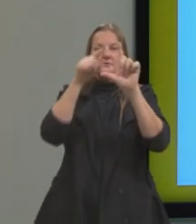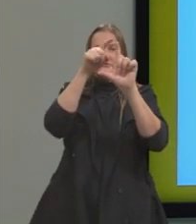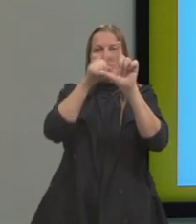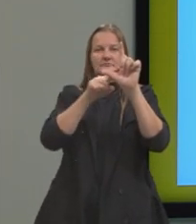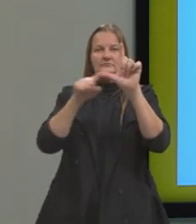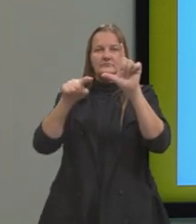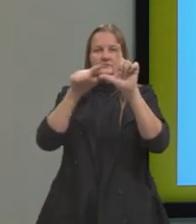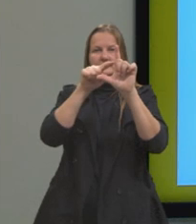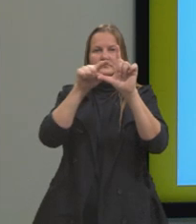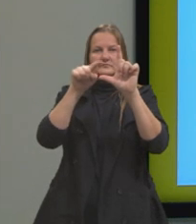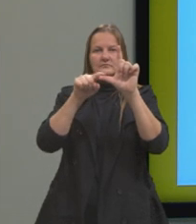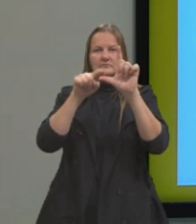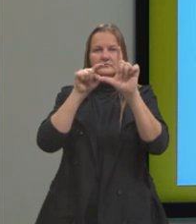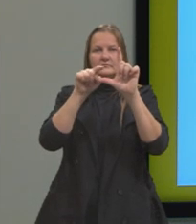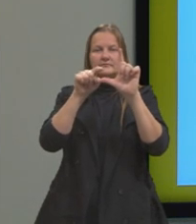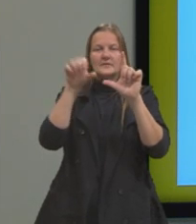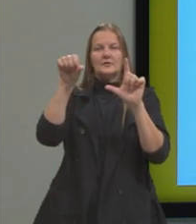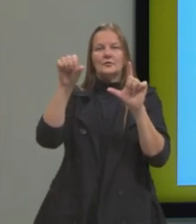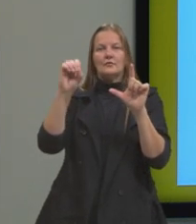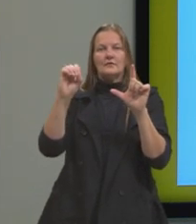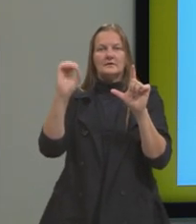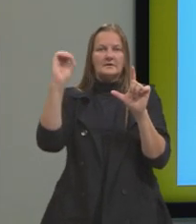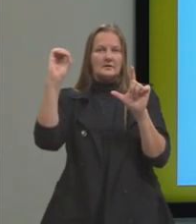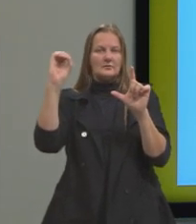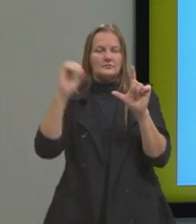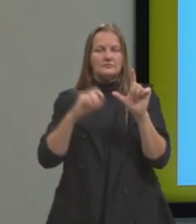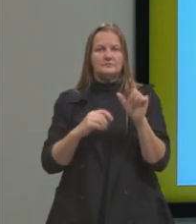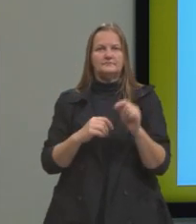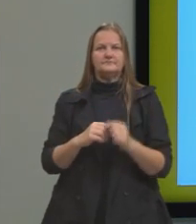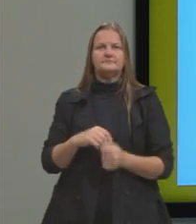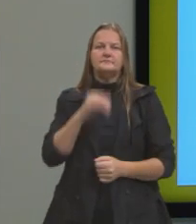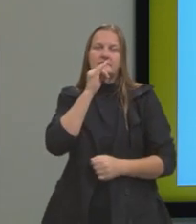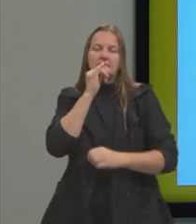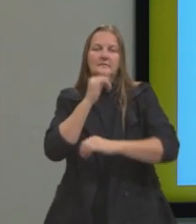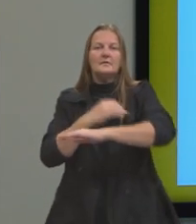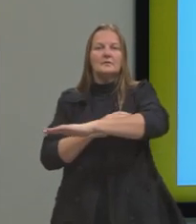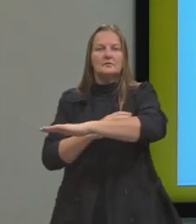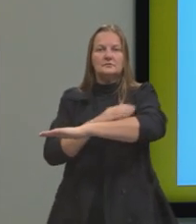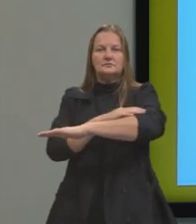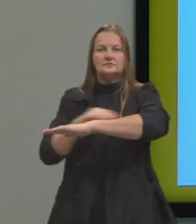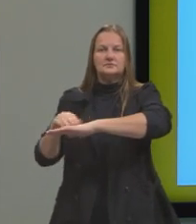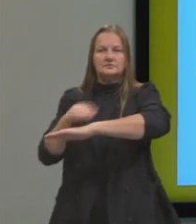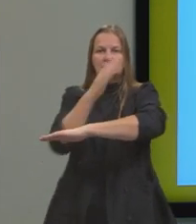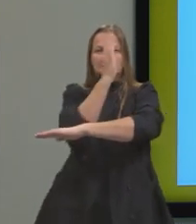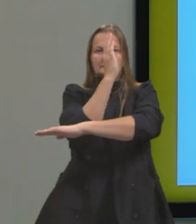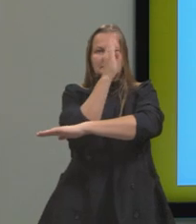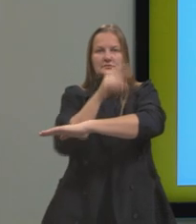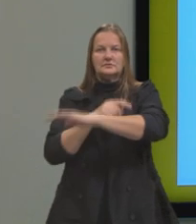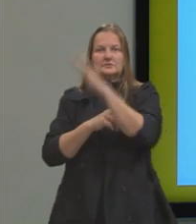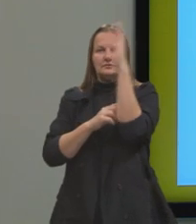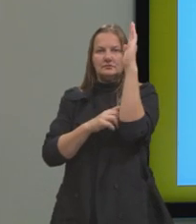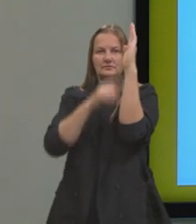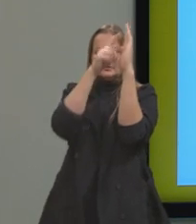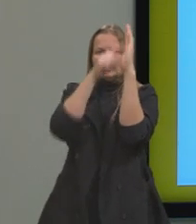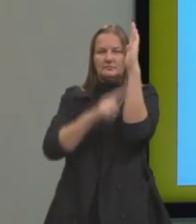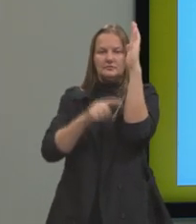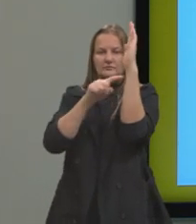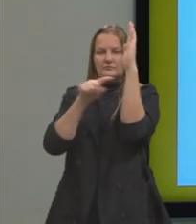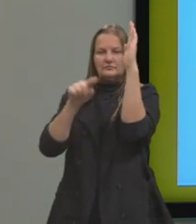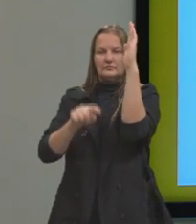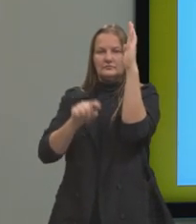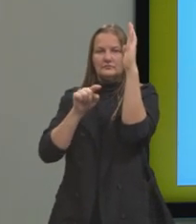graus entre si. Ou seja, aqui, vou mostrar, entre o eixo X e o eixo Y, existe um ângulo exatamente